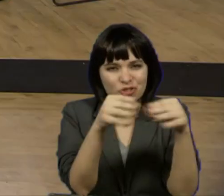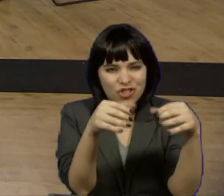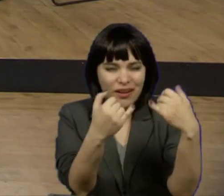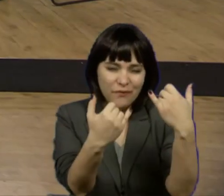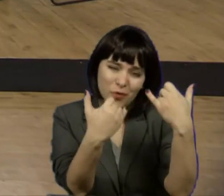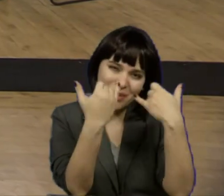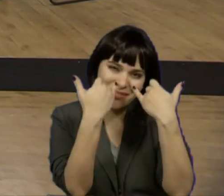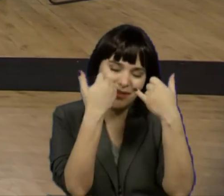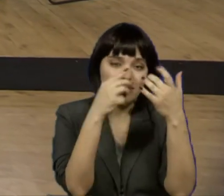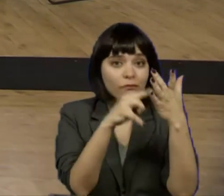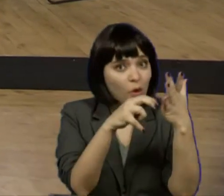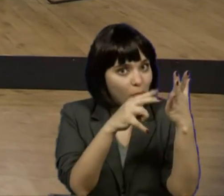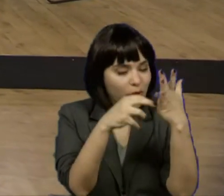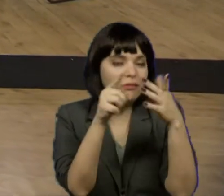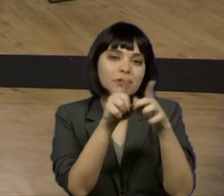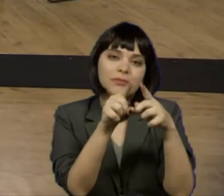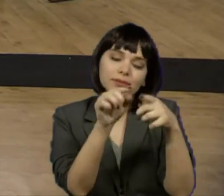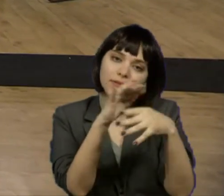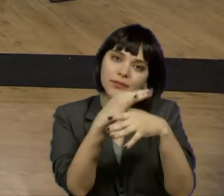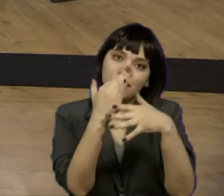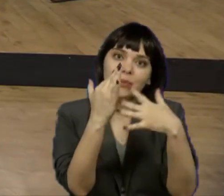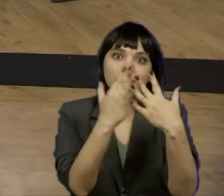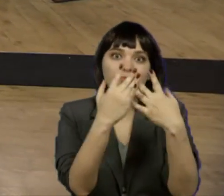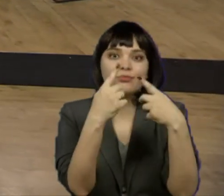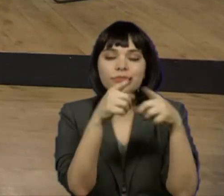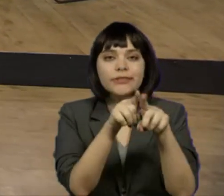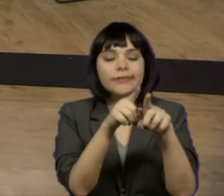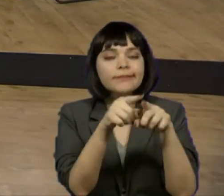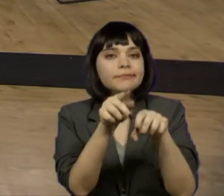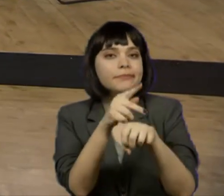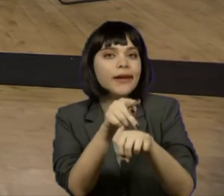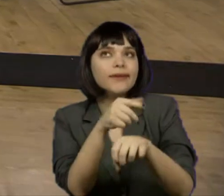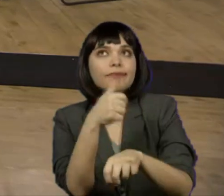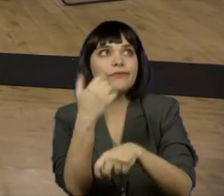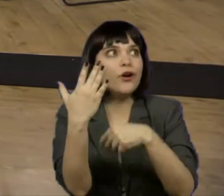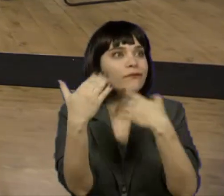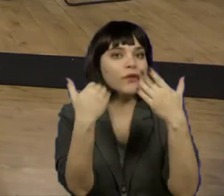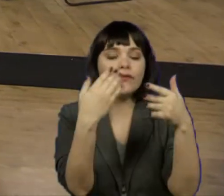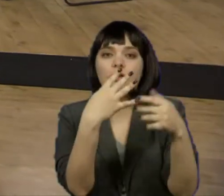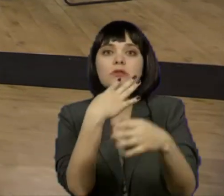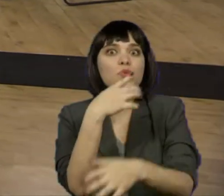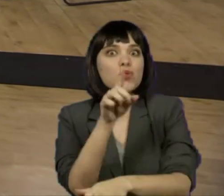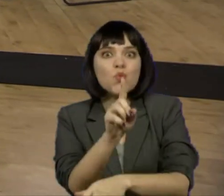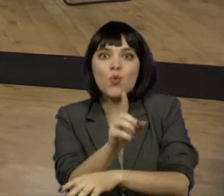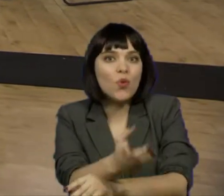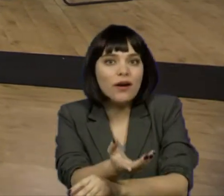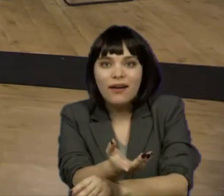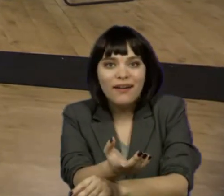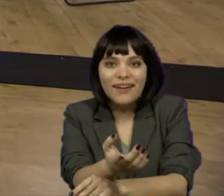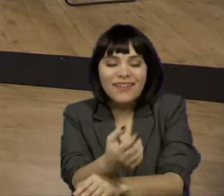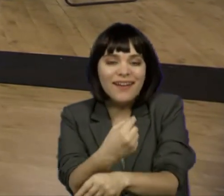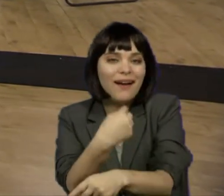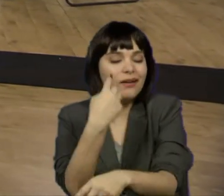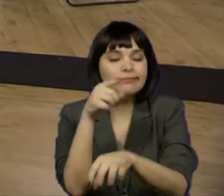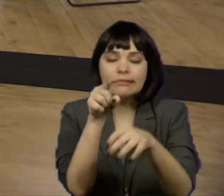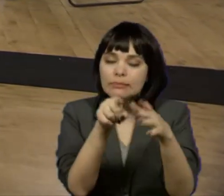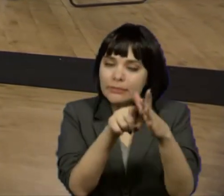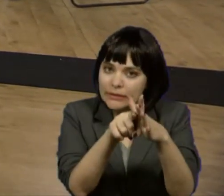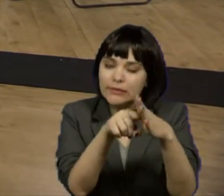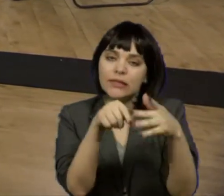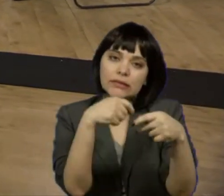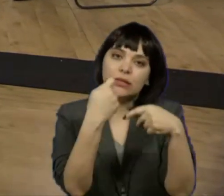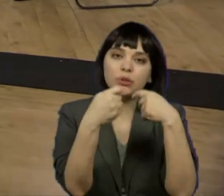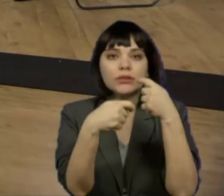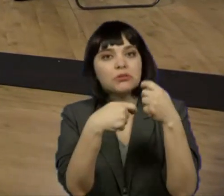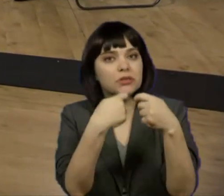informação. E aí o vocabulário também em língua de sinais, porque fala de um país que até então nós nem conhecíamos e nós tivemos que pesquisar o